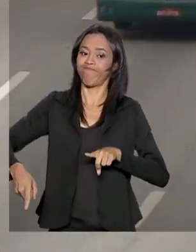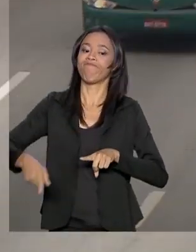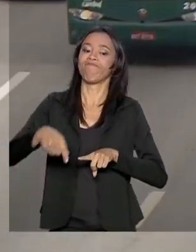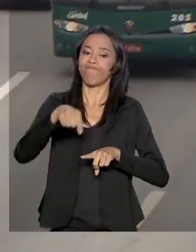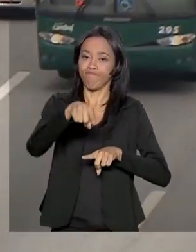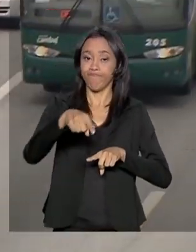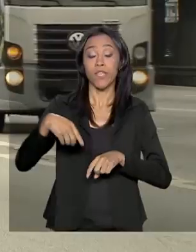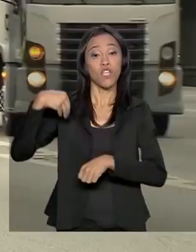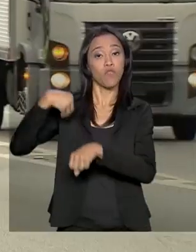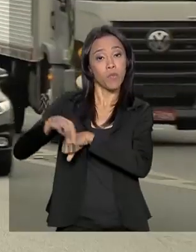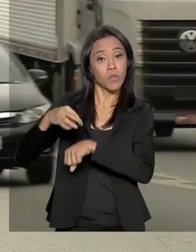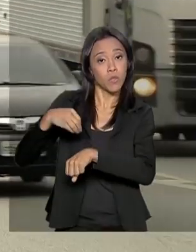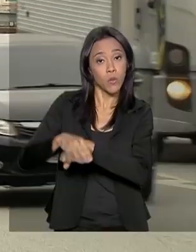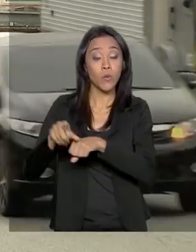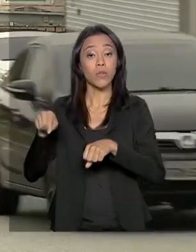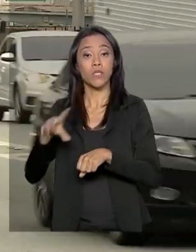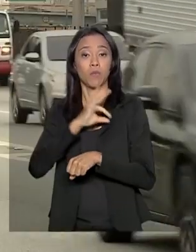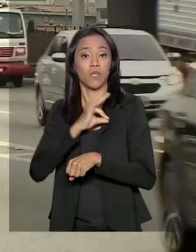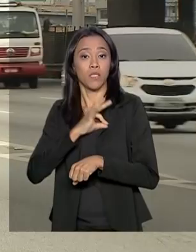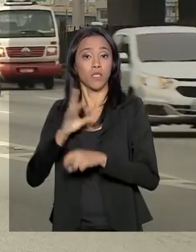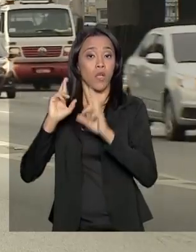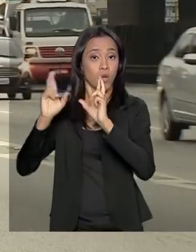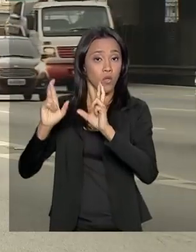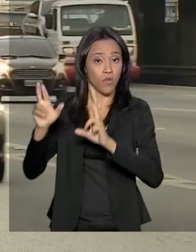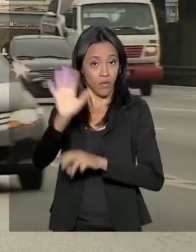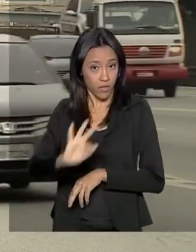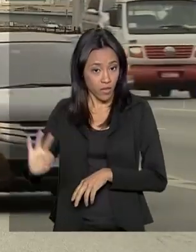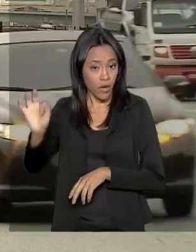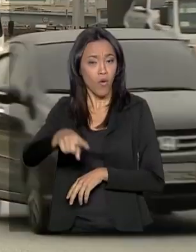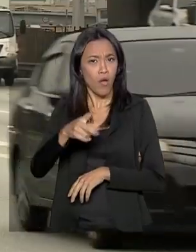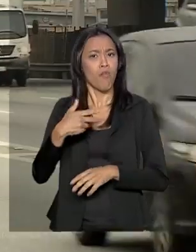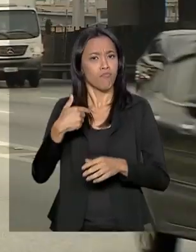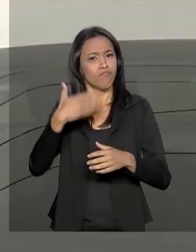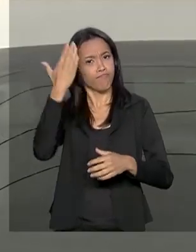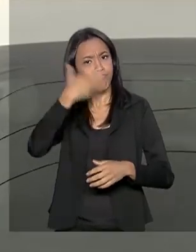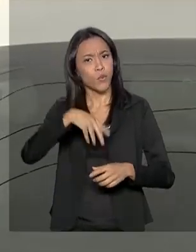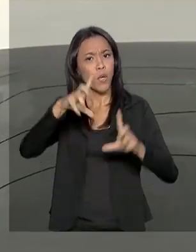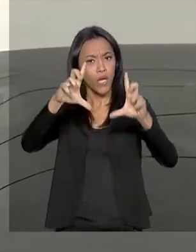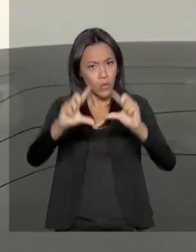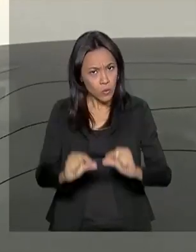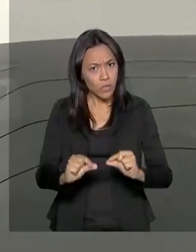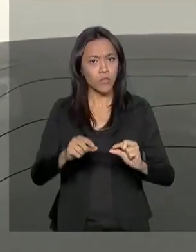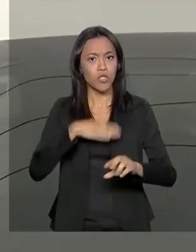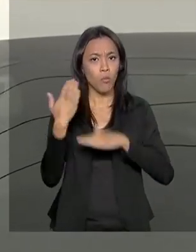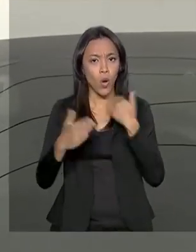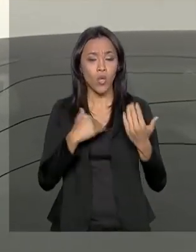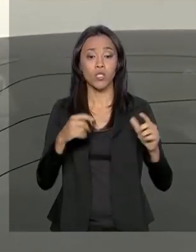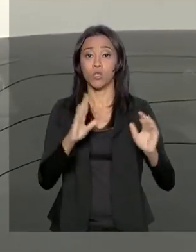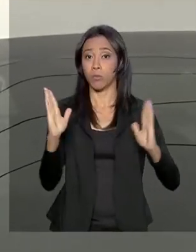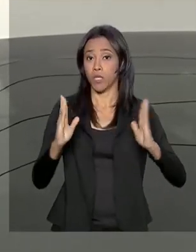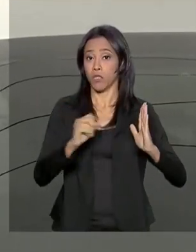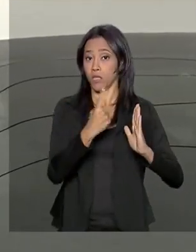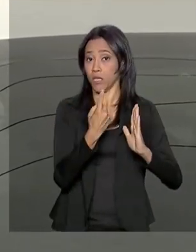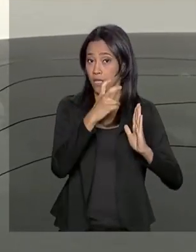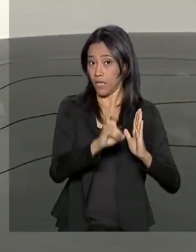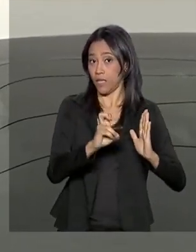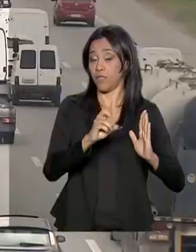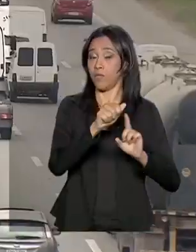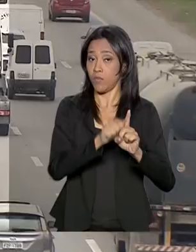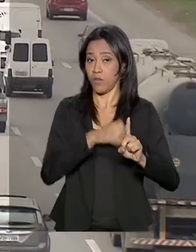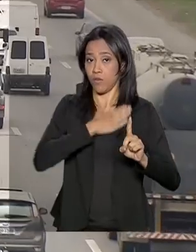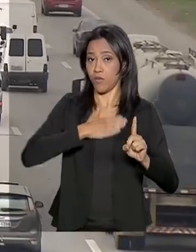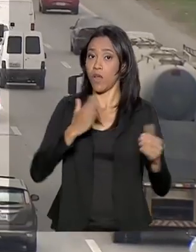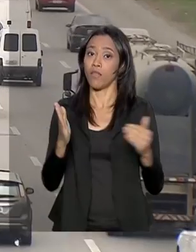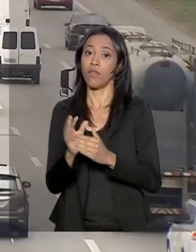Polícia Rodoviária Federal mostram redução no número de mortes nas estradas entre os dias 15 de agosto e 15 de setembro.